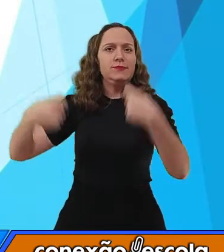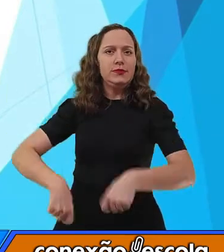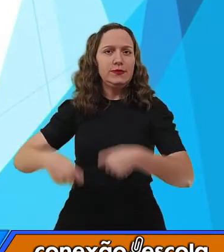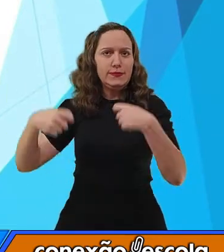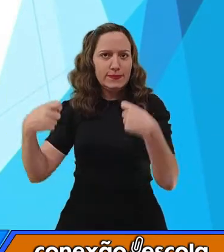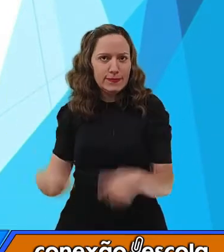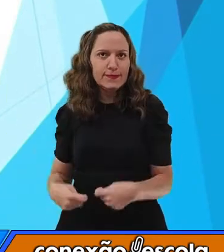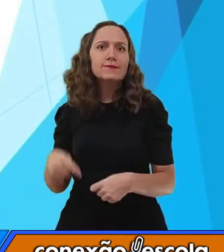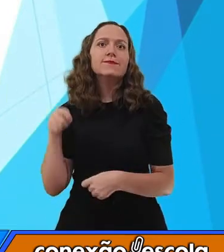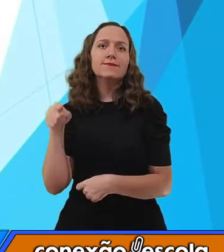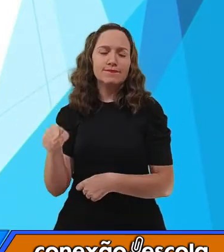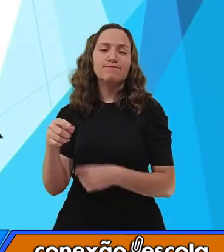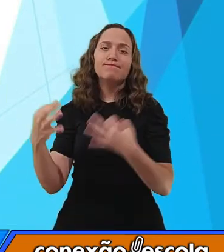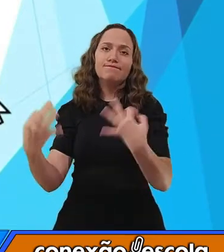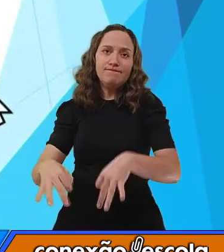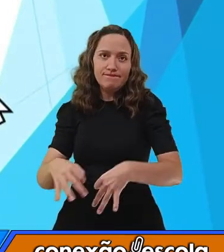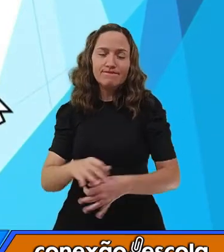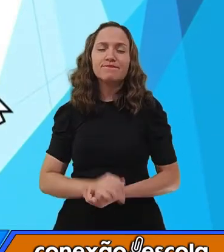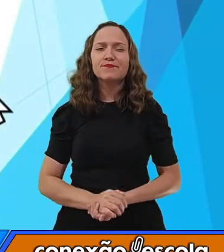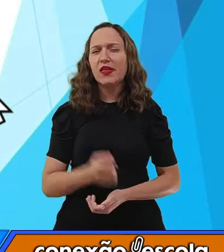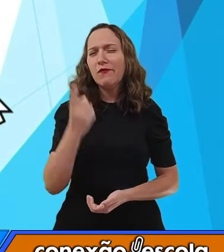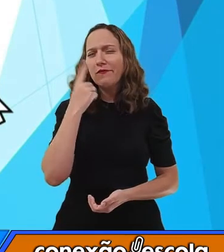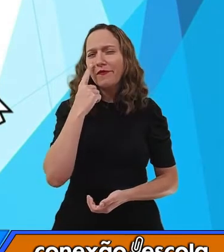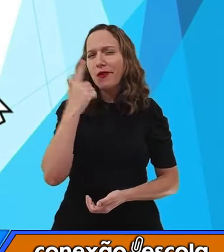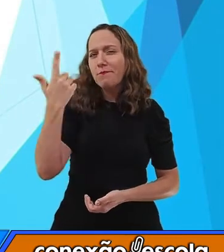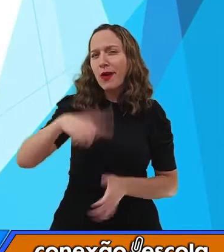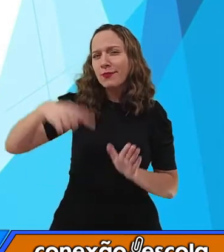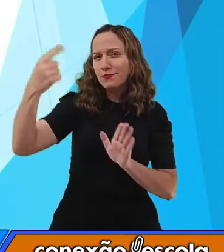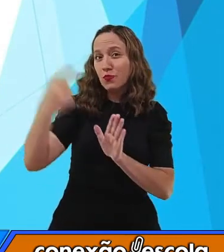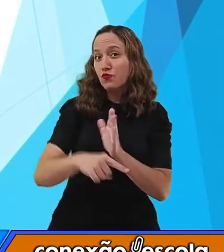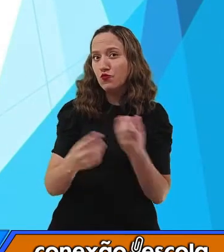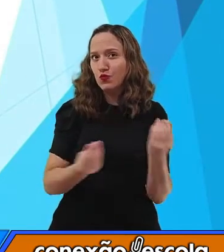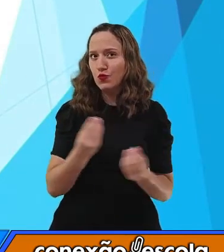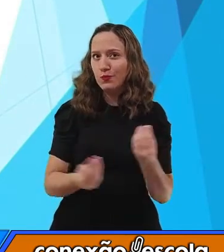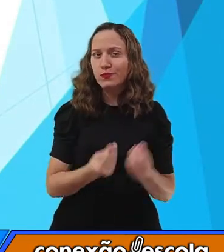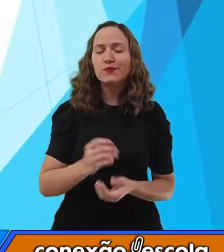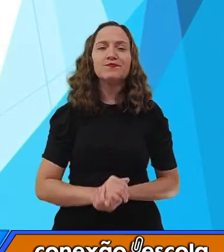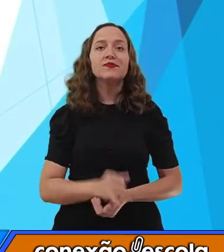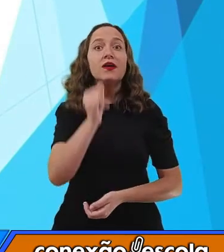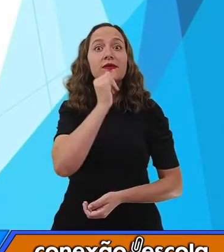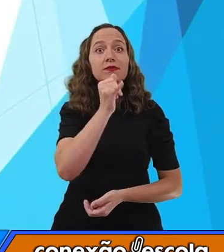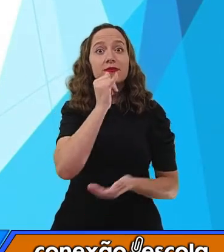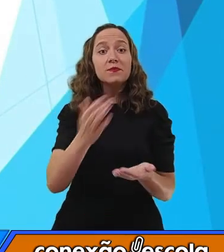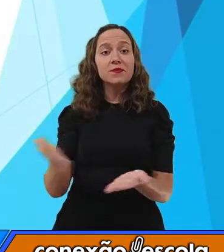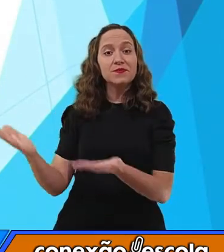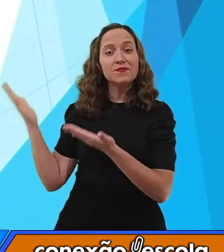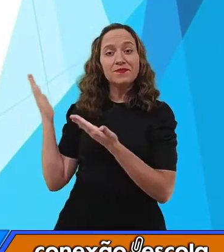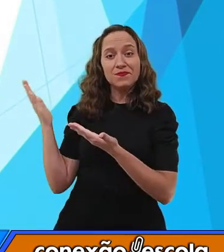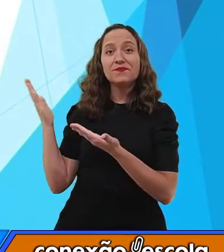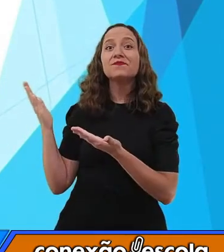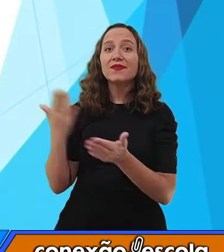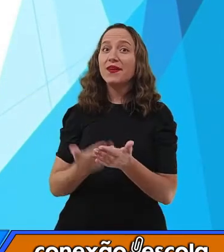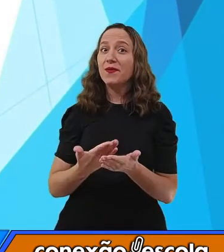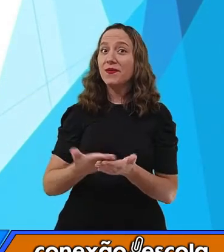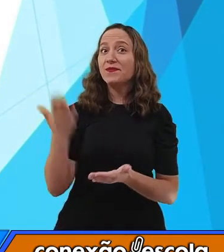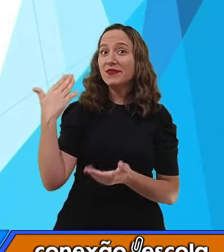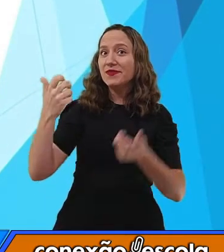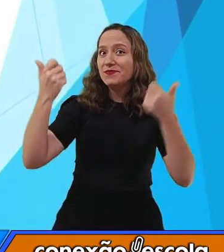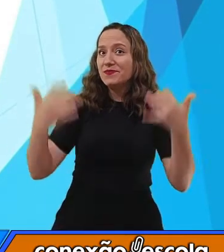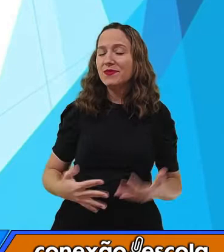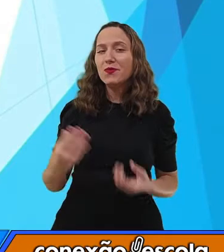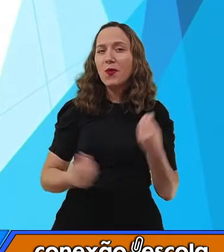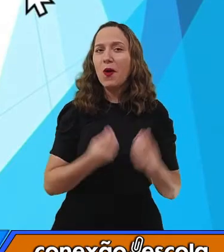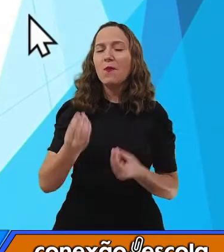cumprido o que está ali. Vamos ver mais a fundo? Aqui nós temos os exemplos, né? Que nós vimos na última aula dos textos